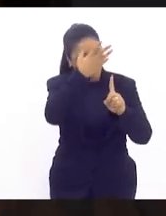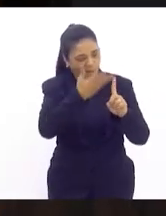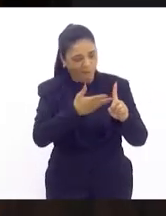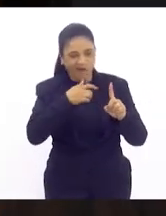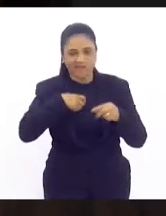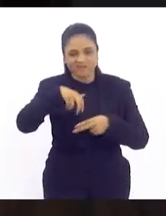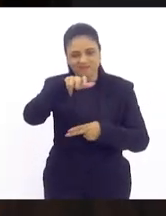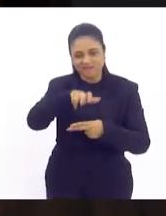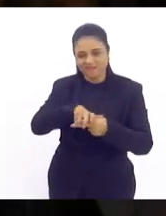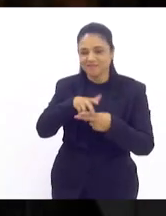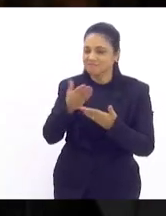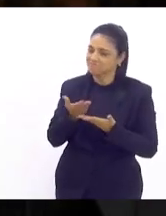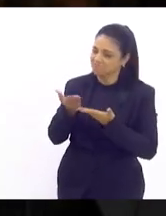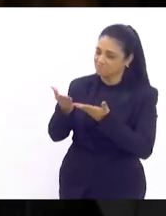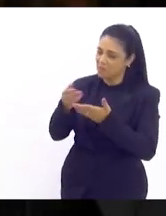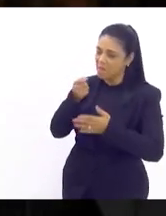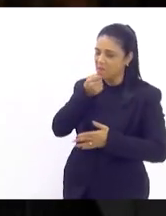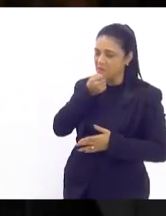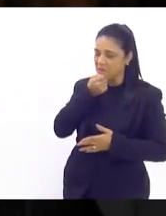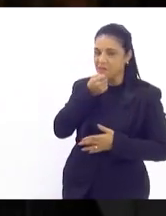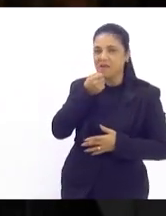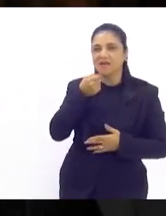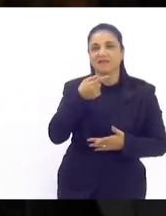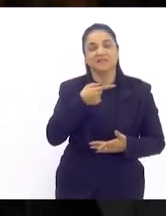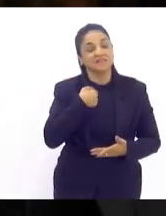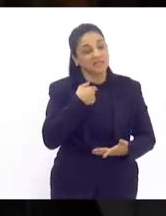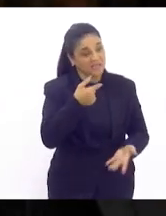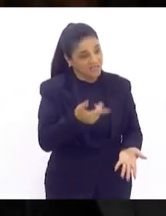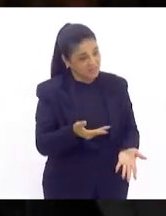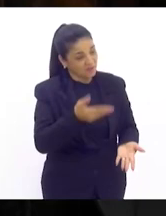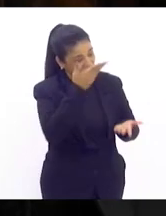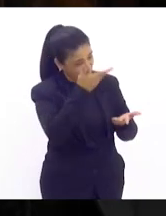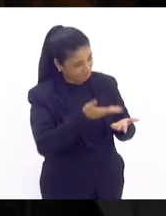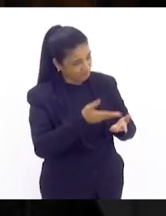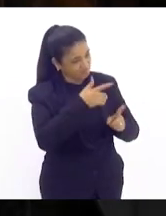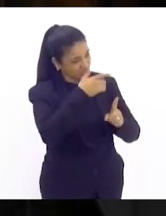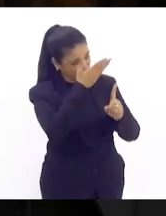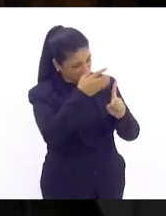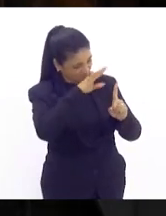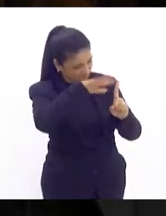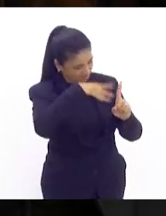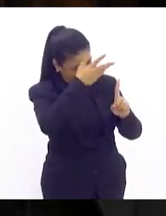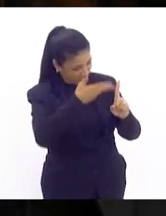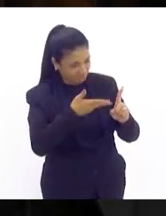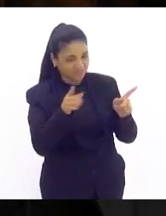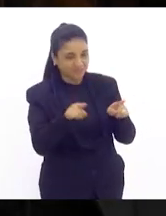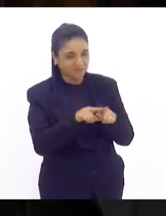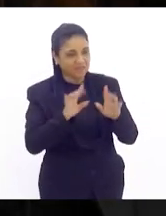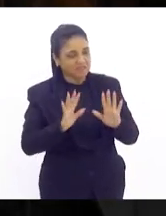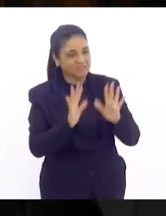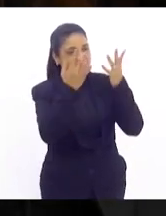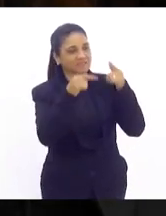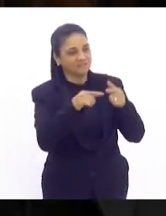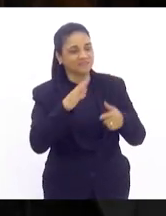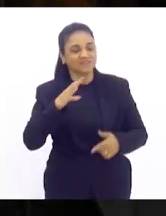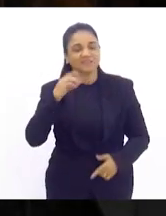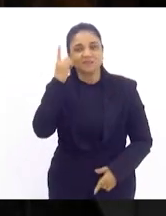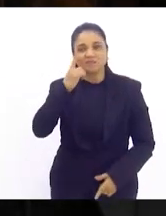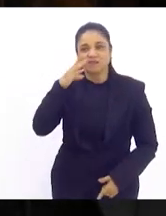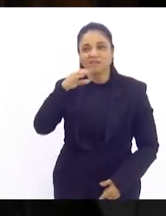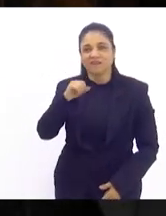a palavra vossa excelência e garanto a vossa excelência que o é mas saudando vossa excelência deputado Caiado